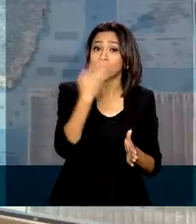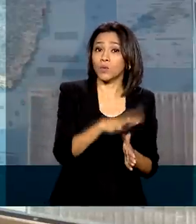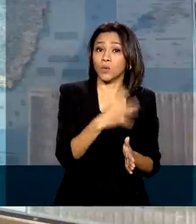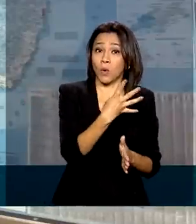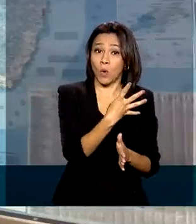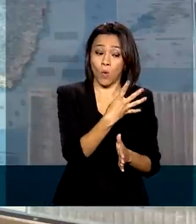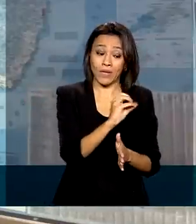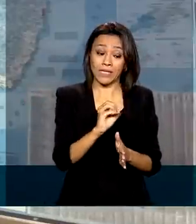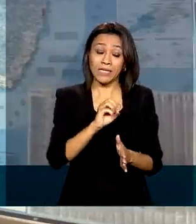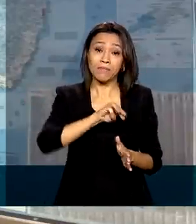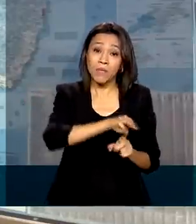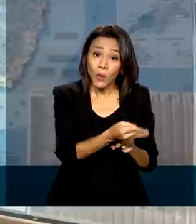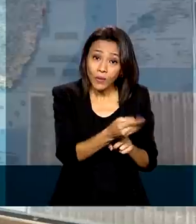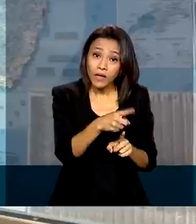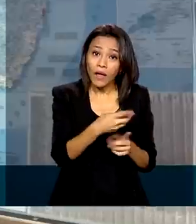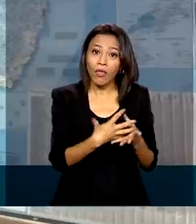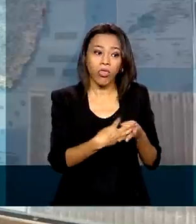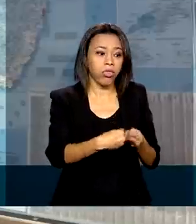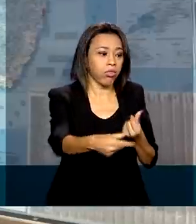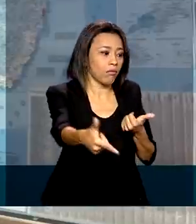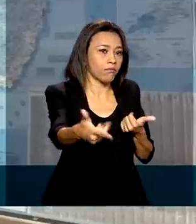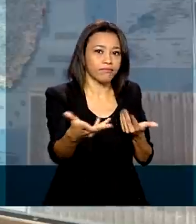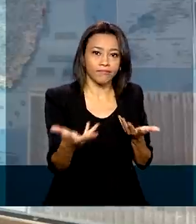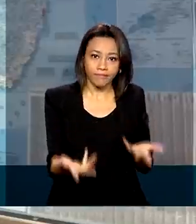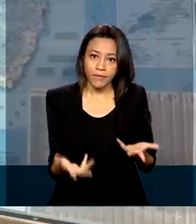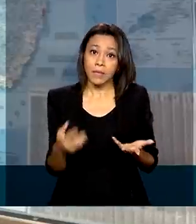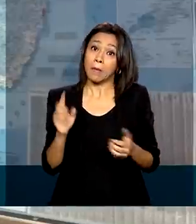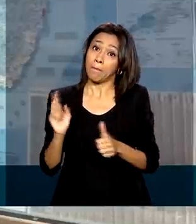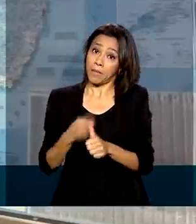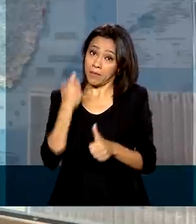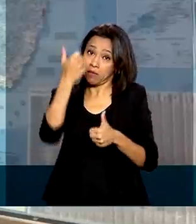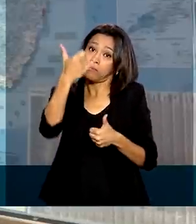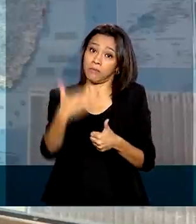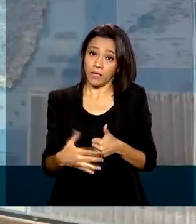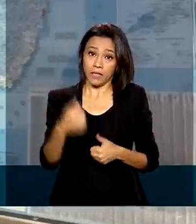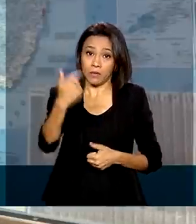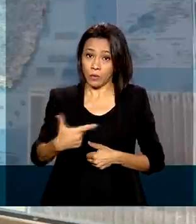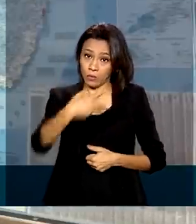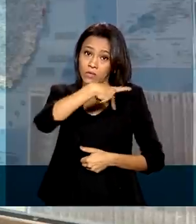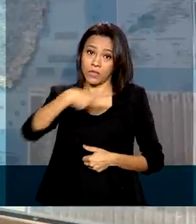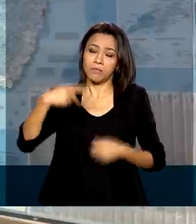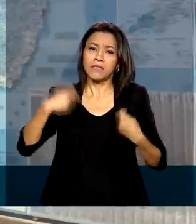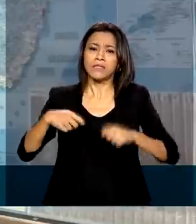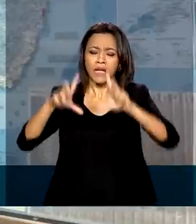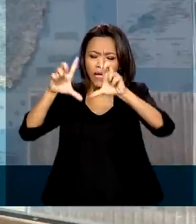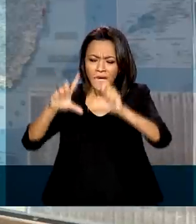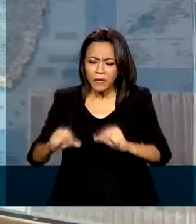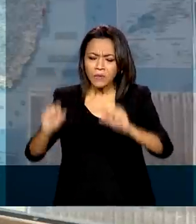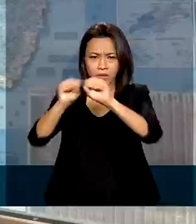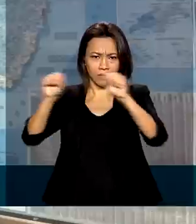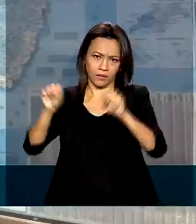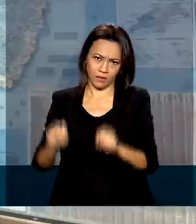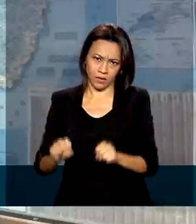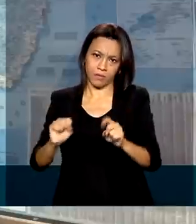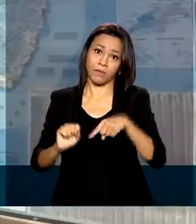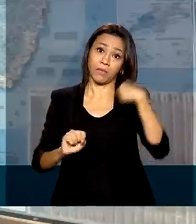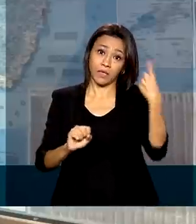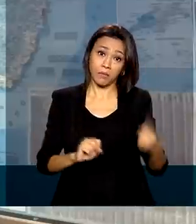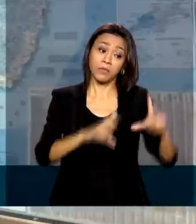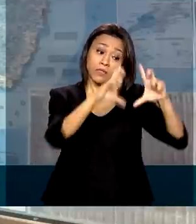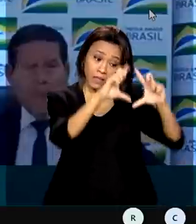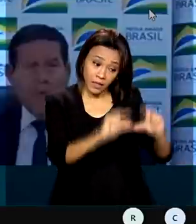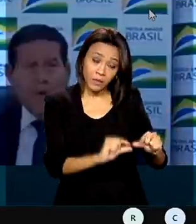perdidos em evasões. Para Mourão primeiro, é preciso simplificar o sistema, para depois reduzir